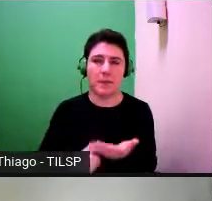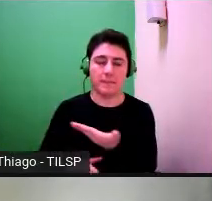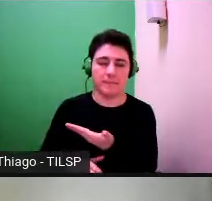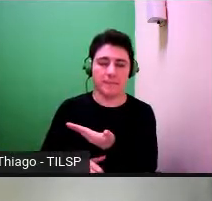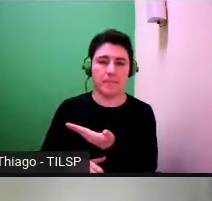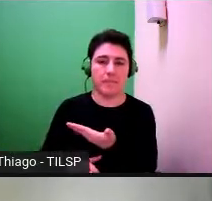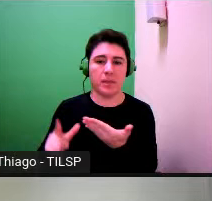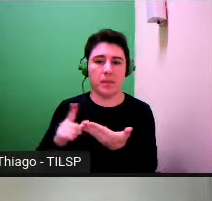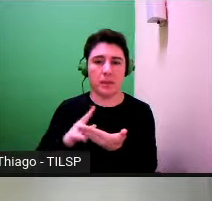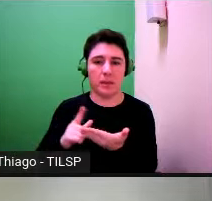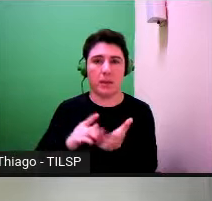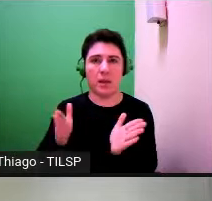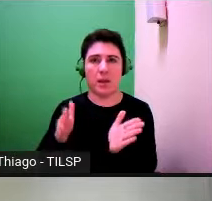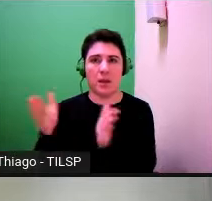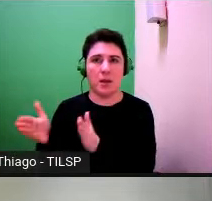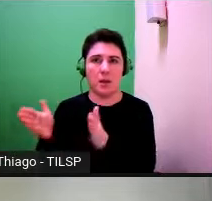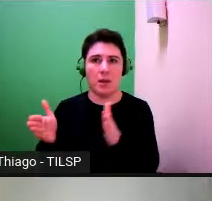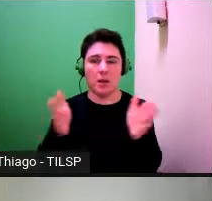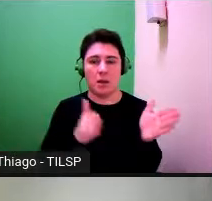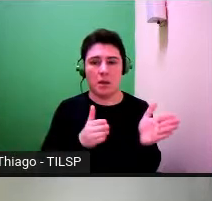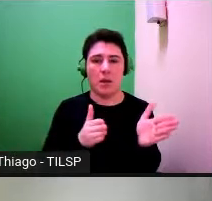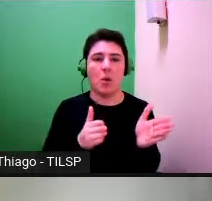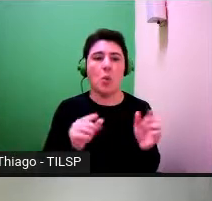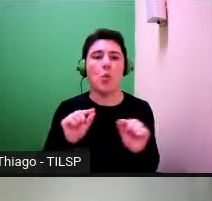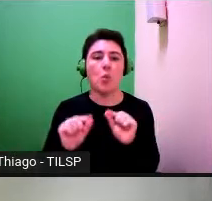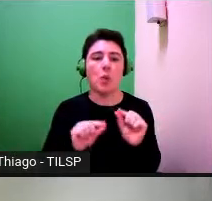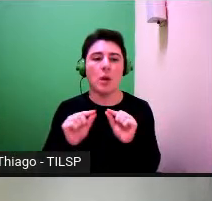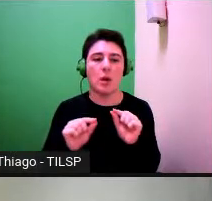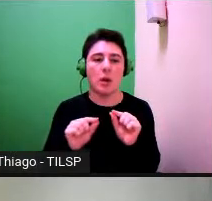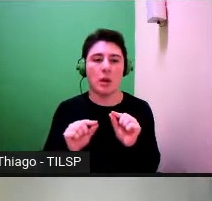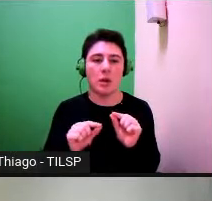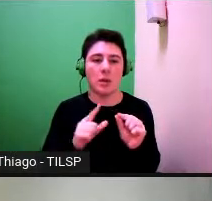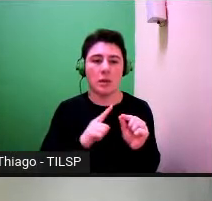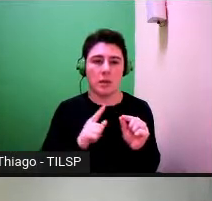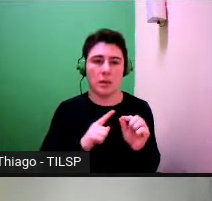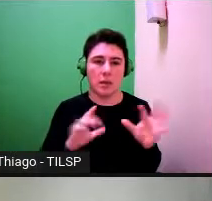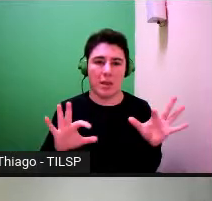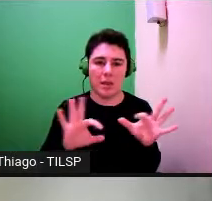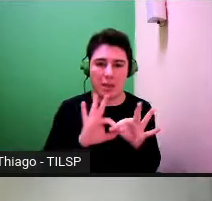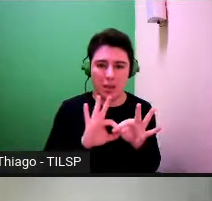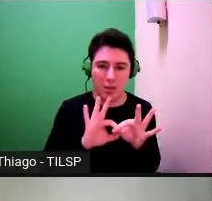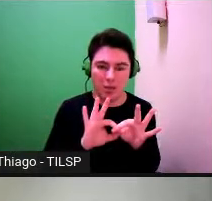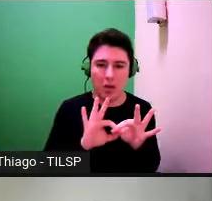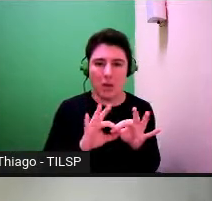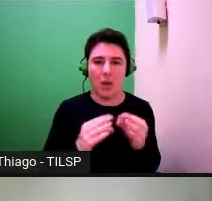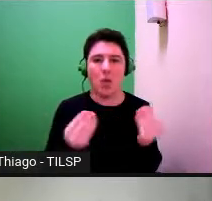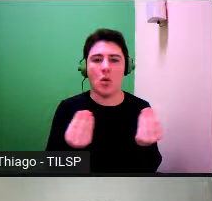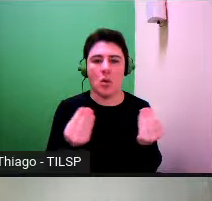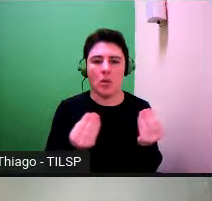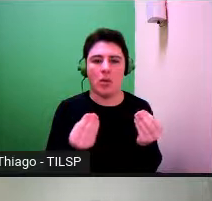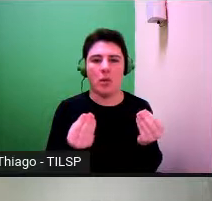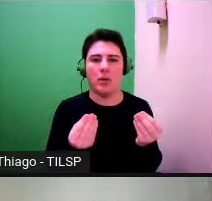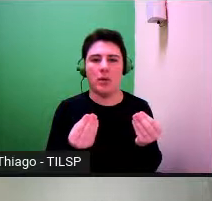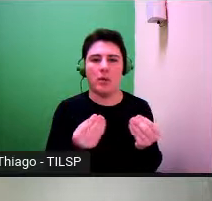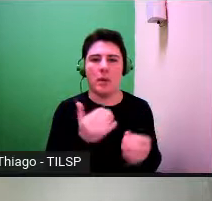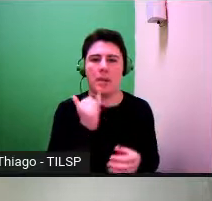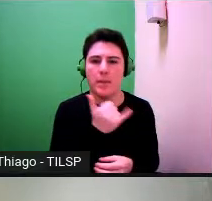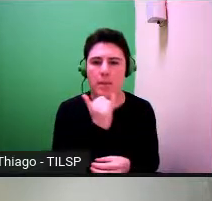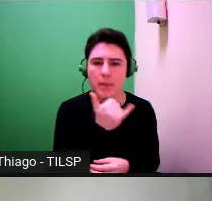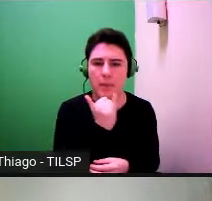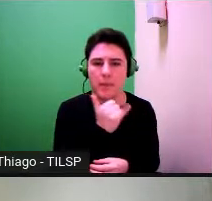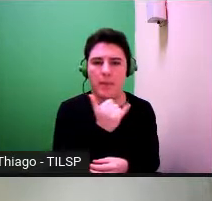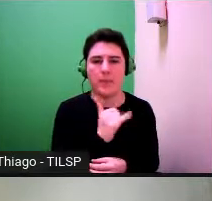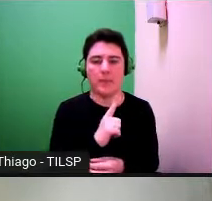as coordenadas gerais do mundo que definem numa relação de conjunção ou disjunção a ordem do expor e a ordem de contar ou do narrar